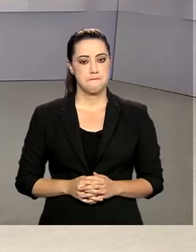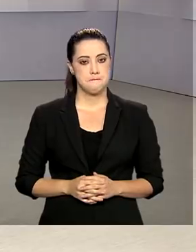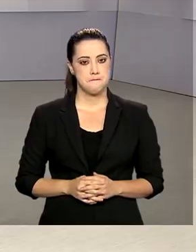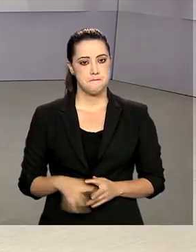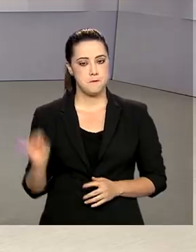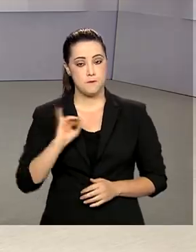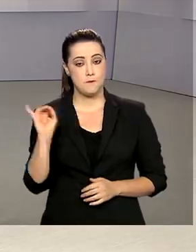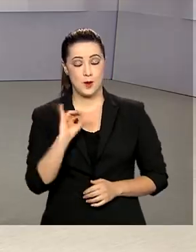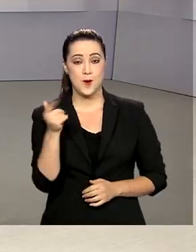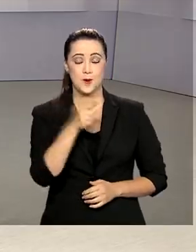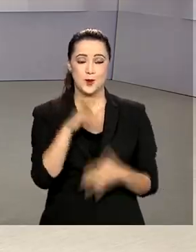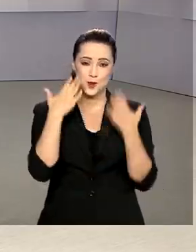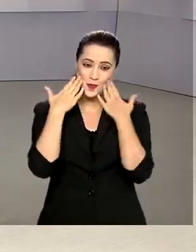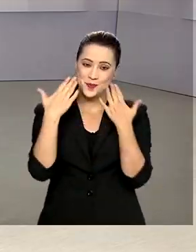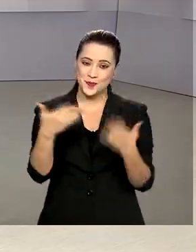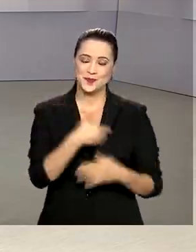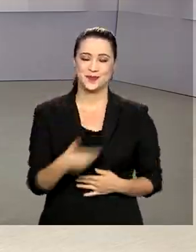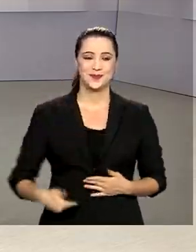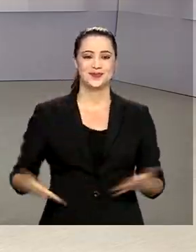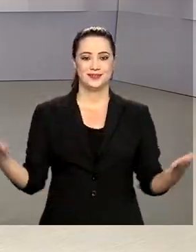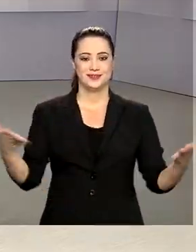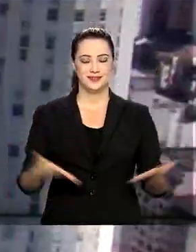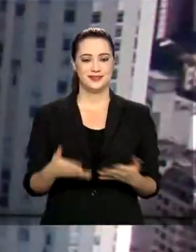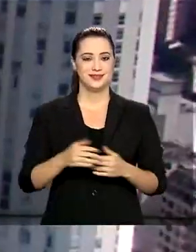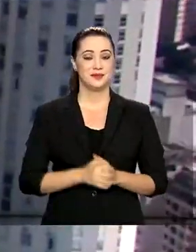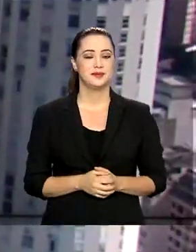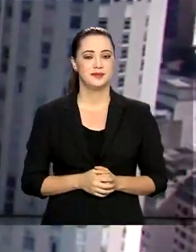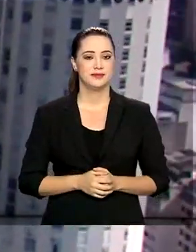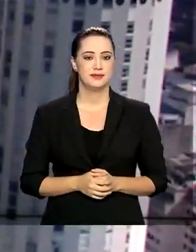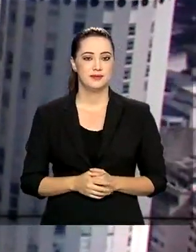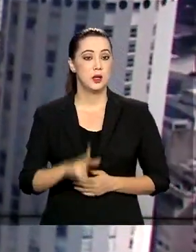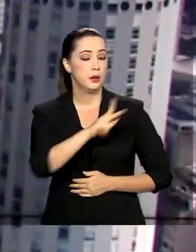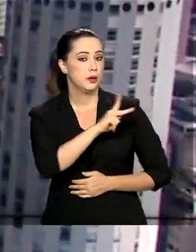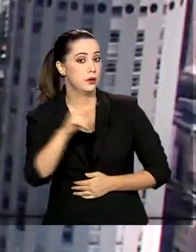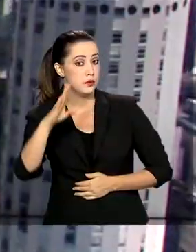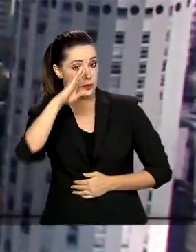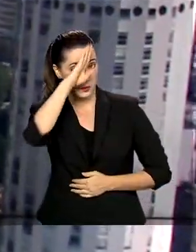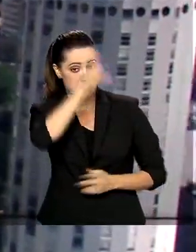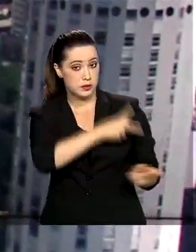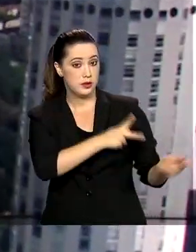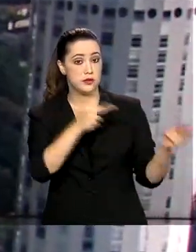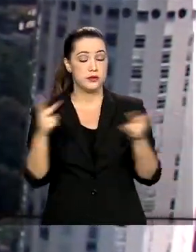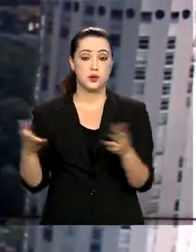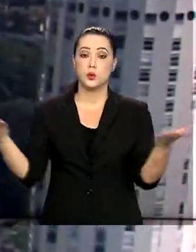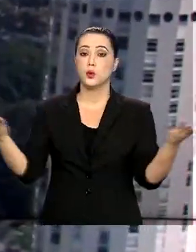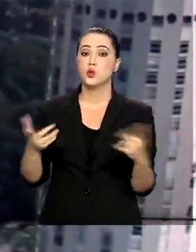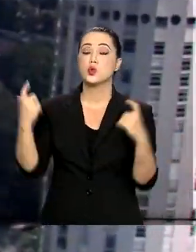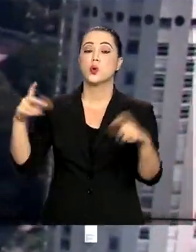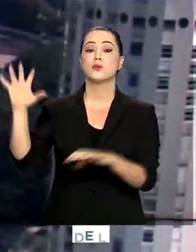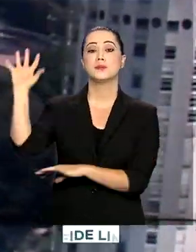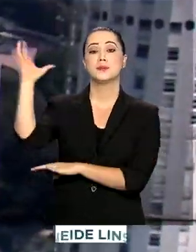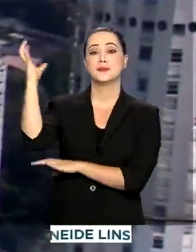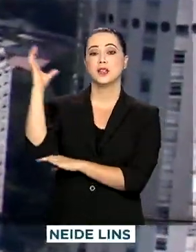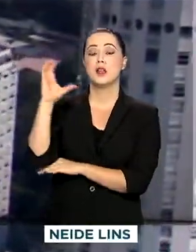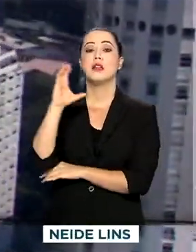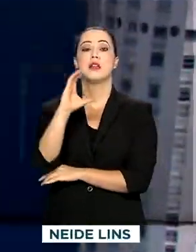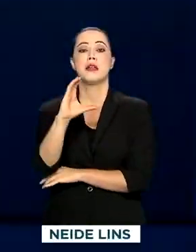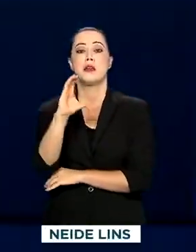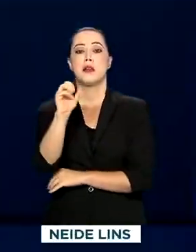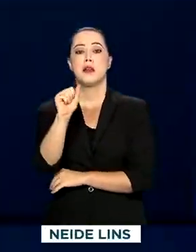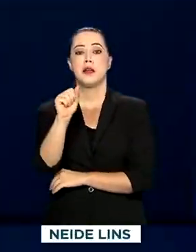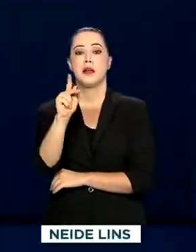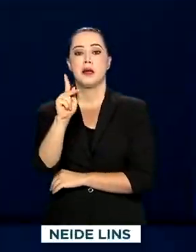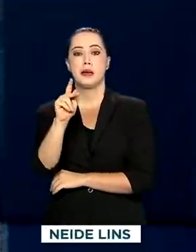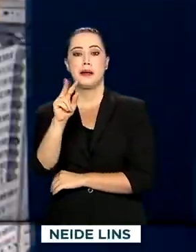Olá, já estamos de volta com o Governo Agora. O presidente Jair Bolsonaro visitou hoje o Parque Nacional da